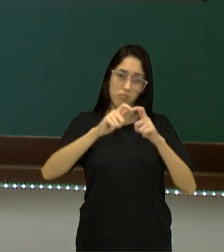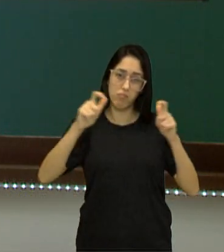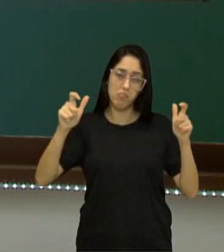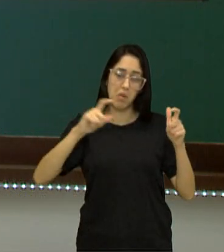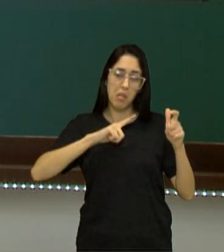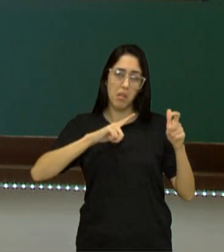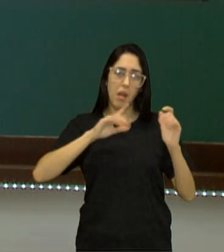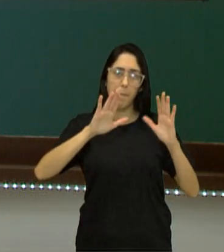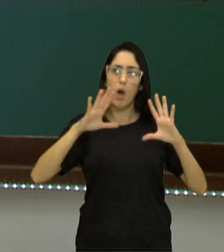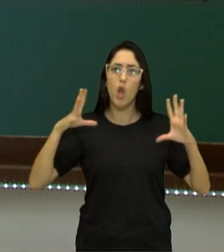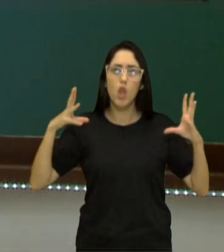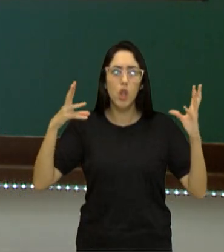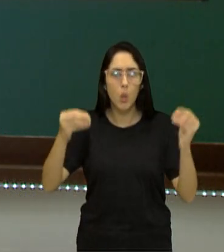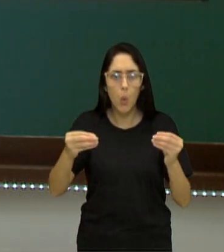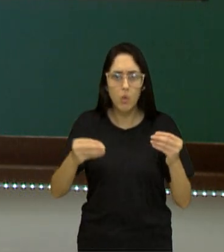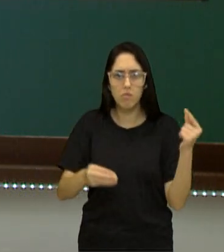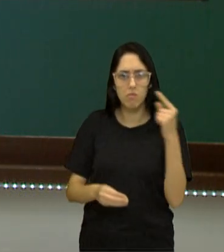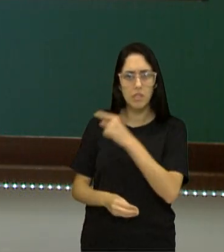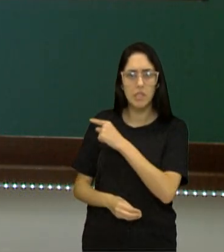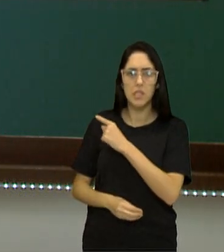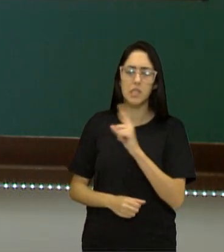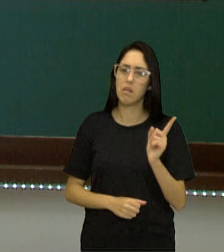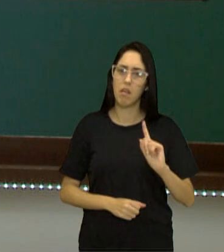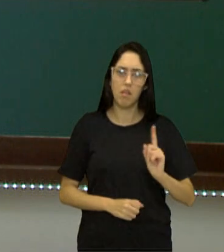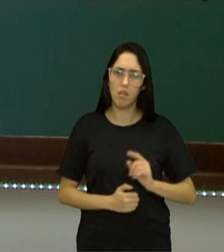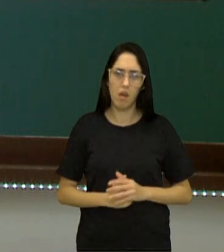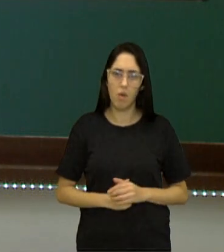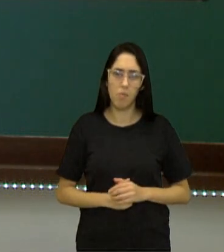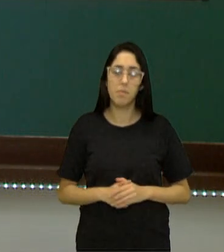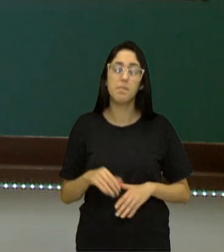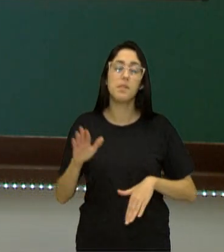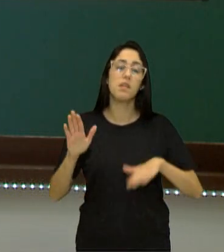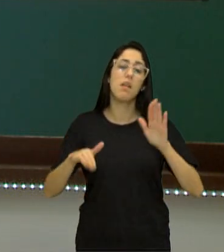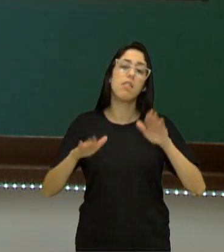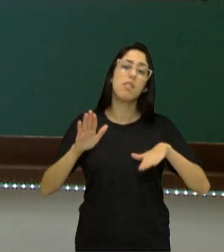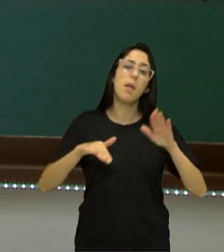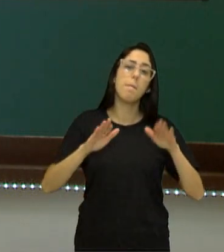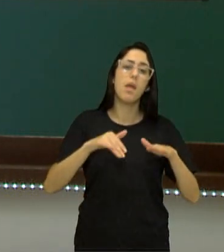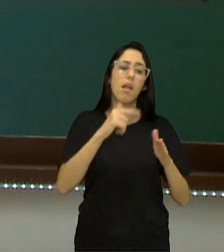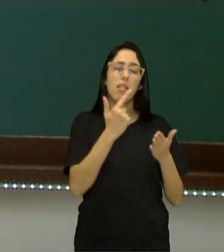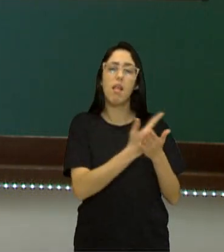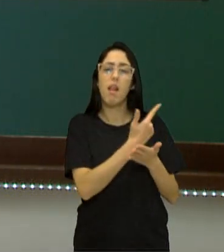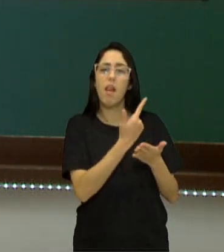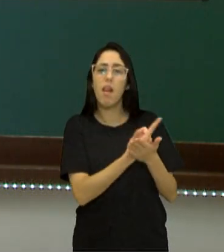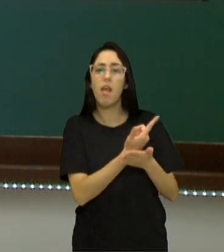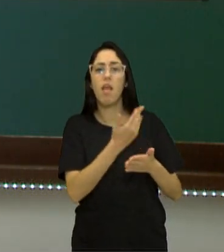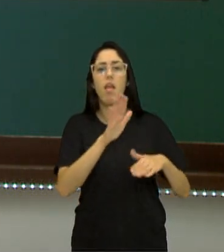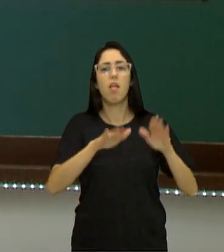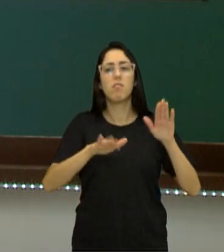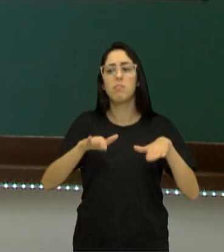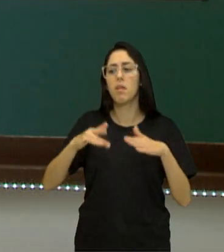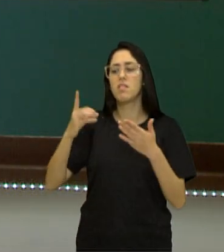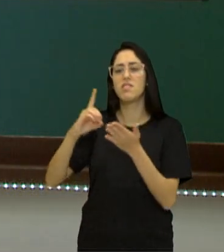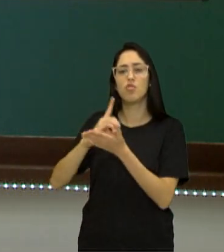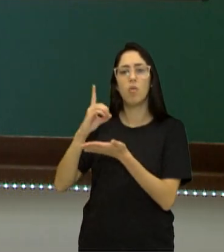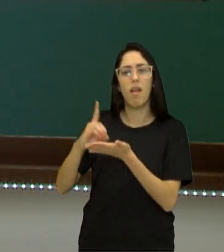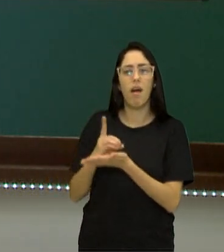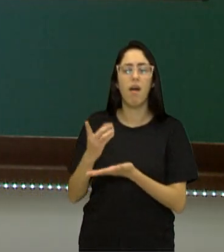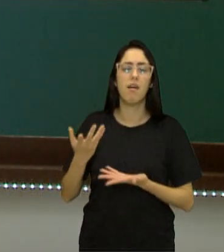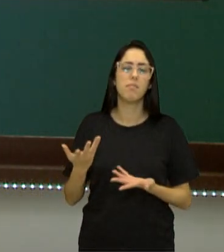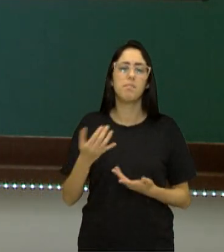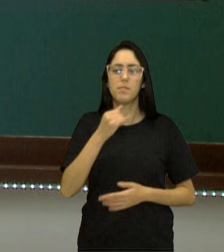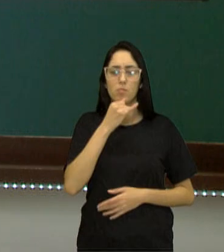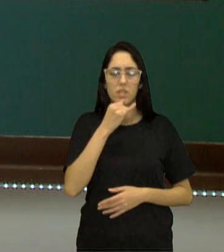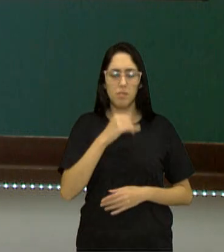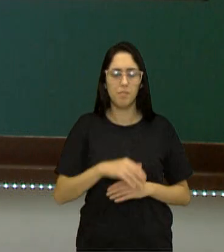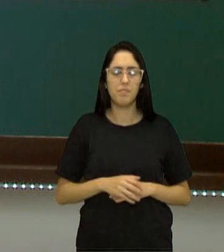ter essa estrutura? Não. Depende da enciclopédia, depende do dicionário. Por exemplo,